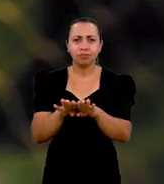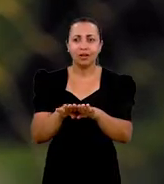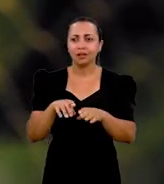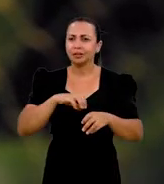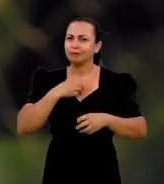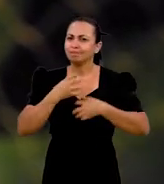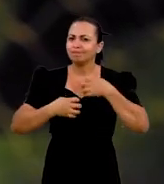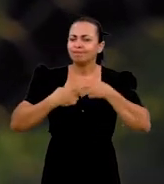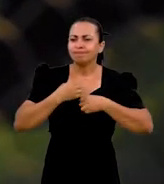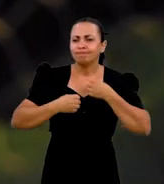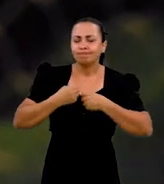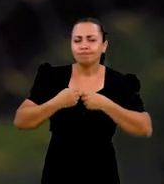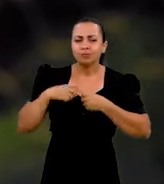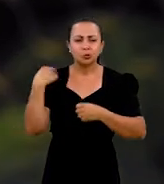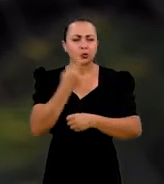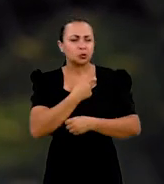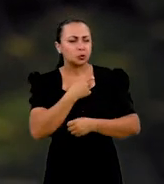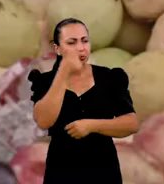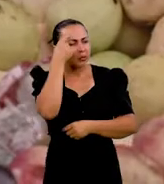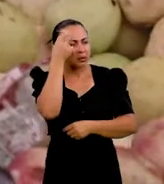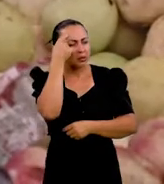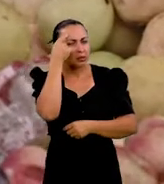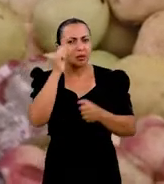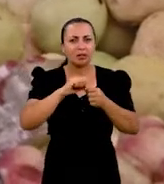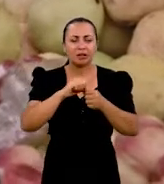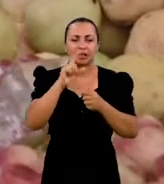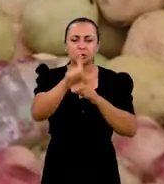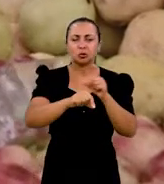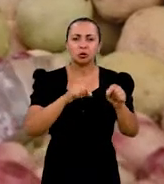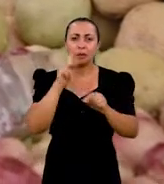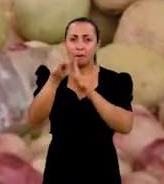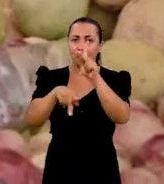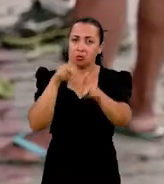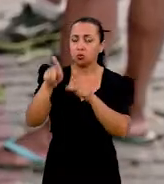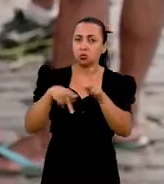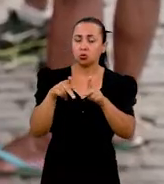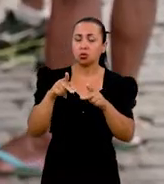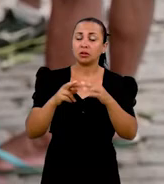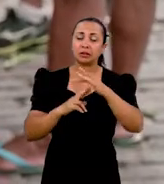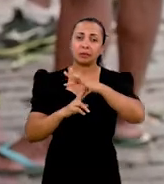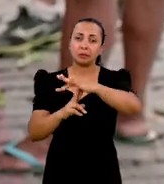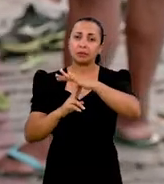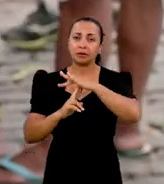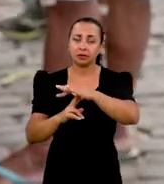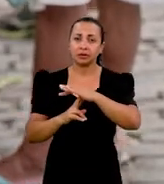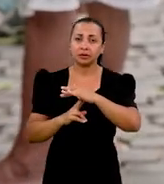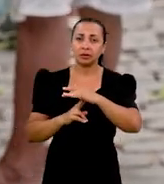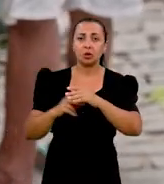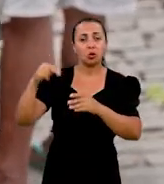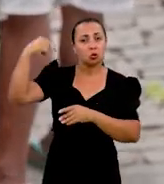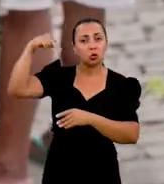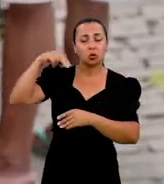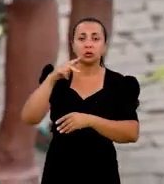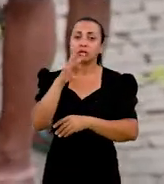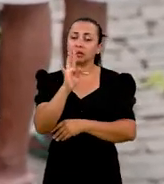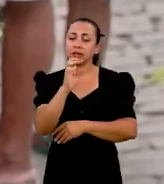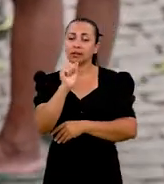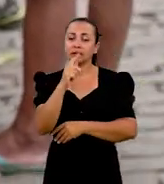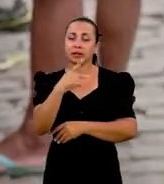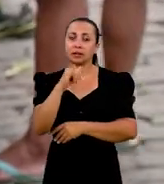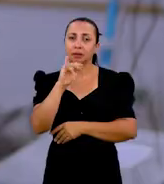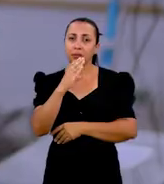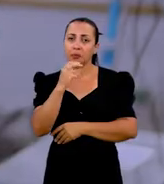devido a essa nossa inquietude, a gente decidiu ter como público-alvo o pessoal da feira, do território do Pimuxo Norte do